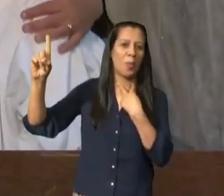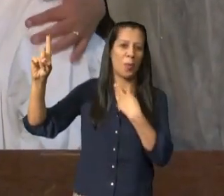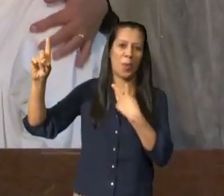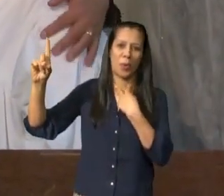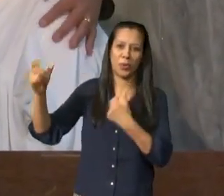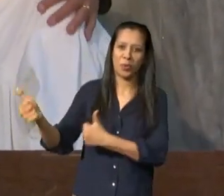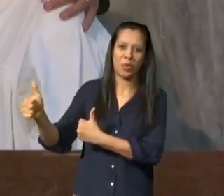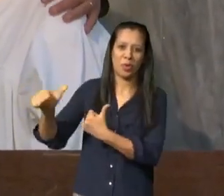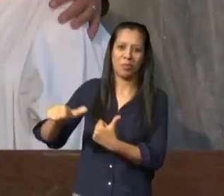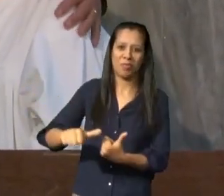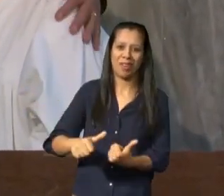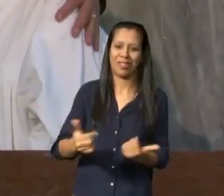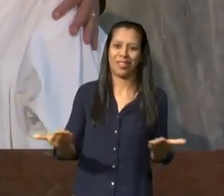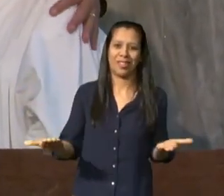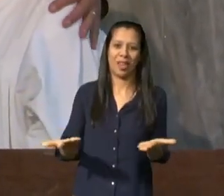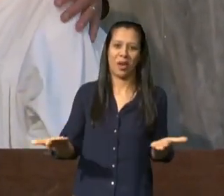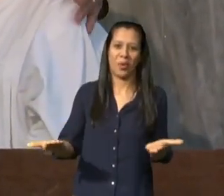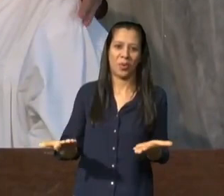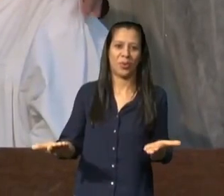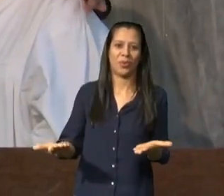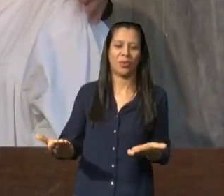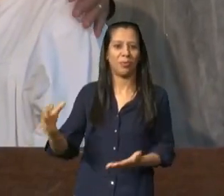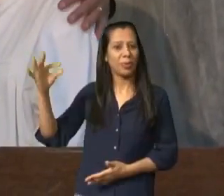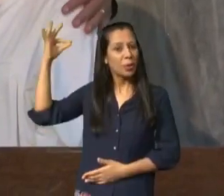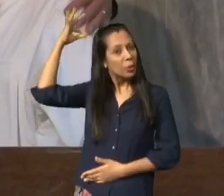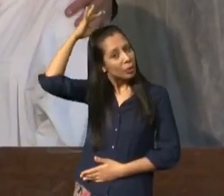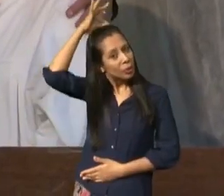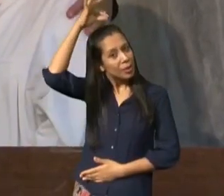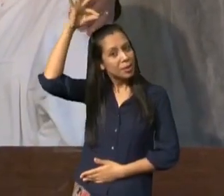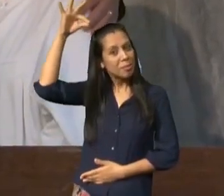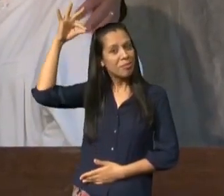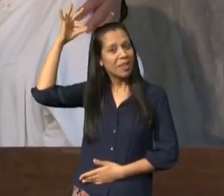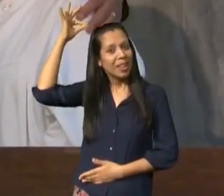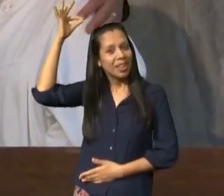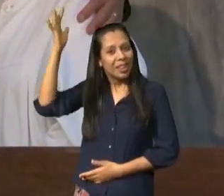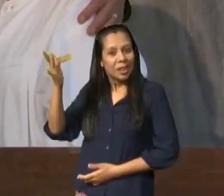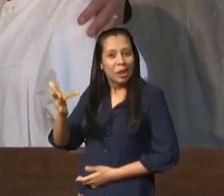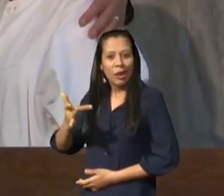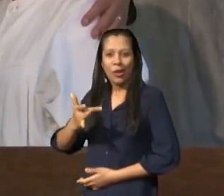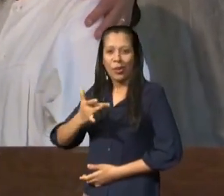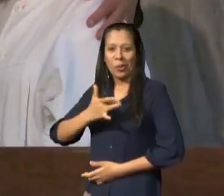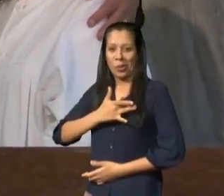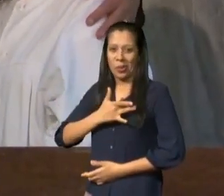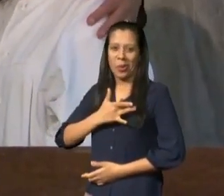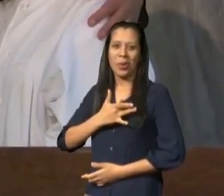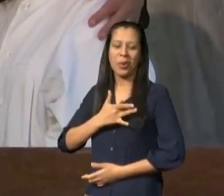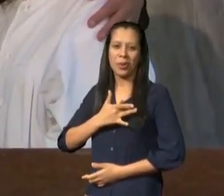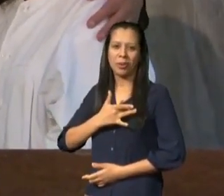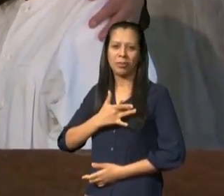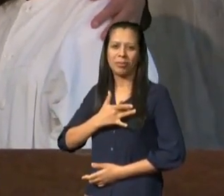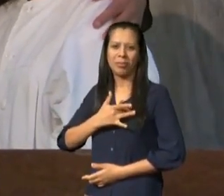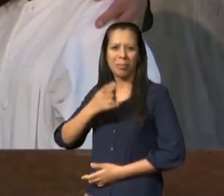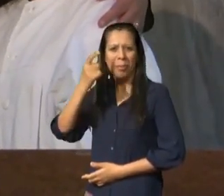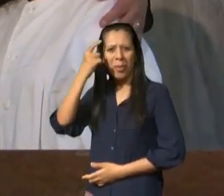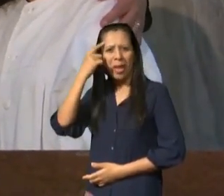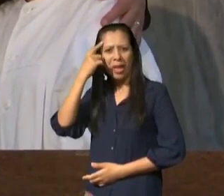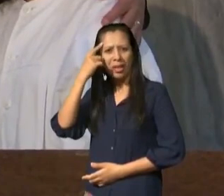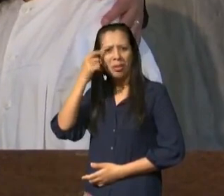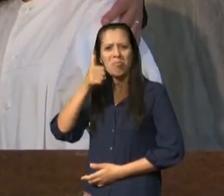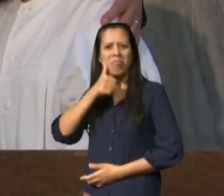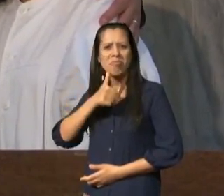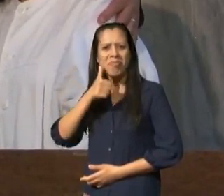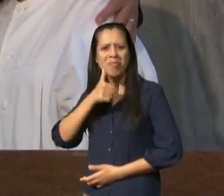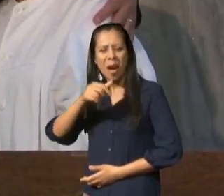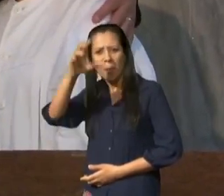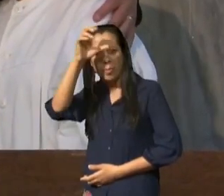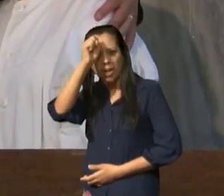será que o Espírito Santo está chamando será que Deus está trabalhando pode uma pessoa estar aguardando sábado há mais de um ano sozinha